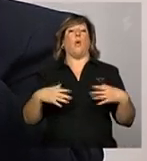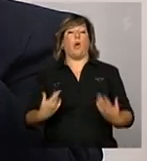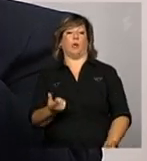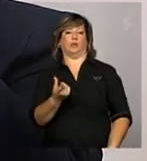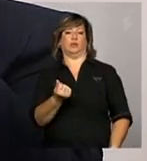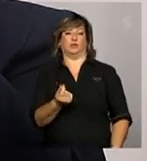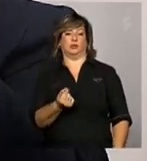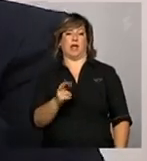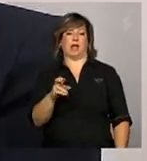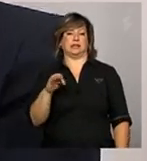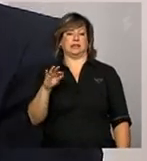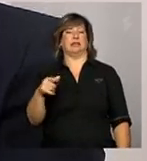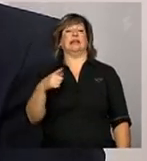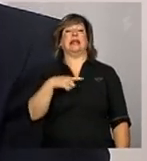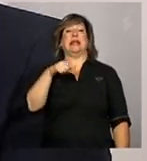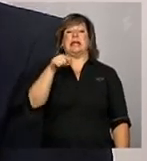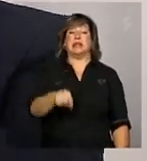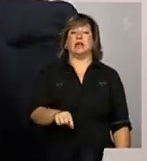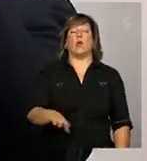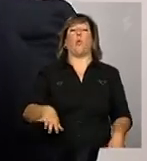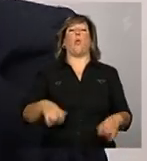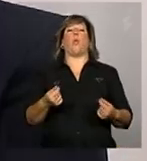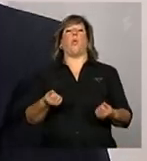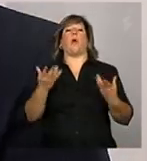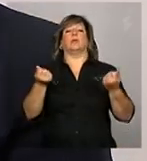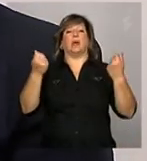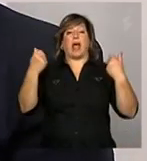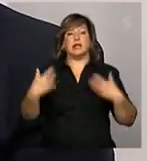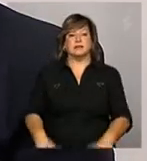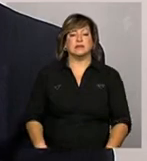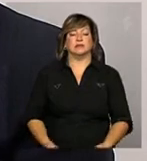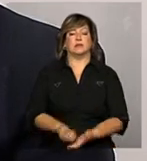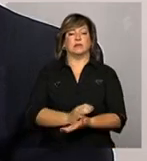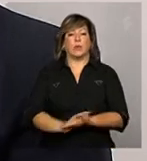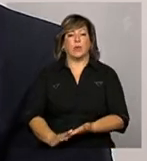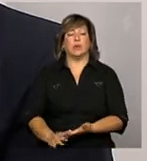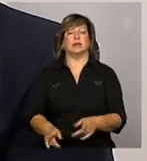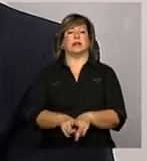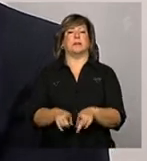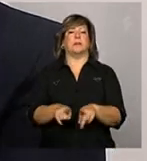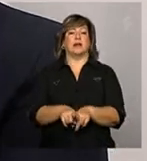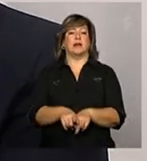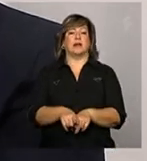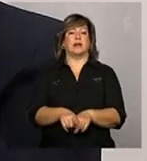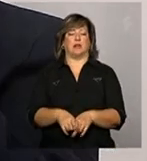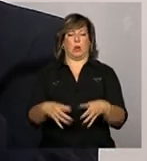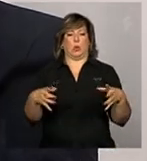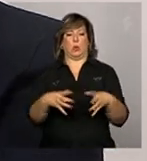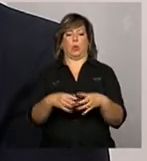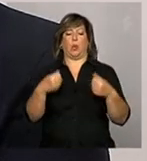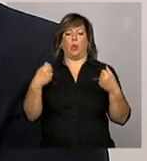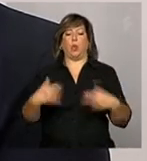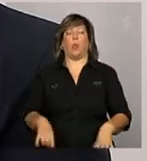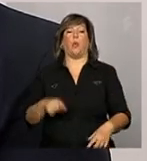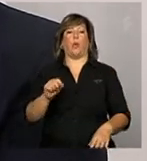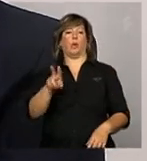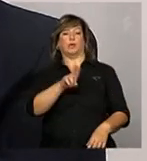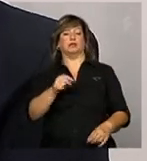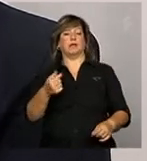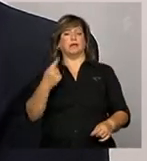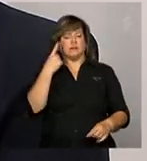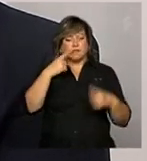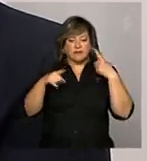tem naquele piso, qual foi o gasto. Dentro daqueles grandes grupos de receita, de despesa, ele tem como identificar